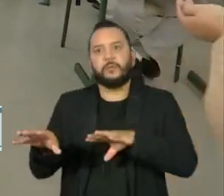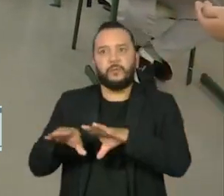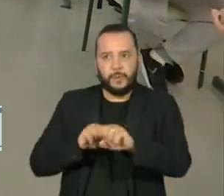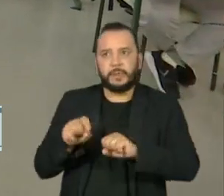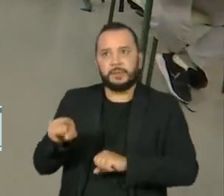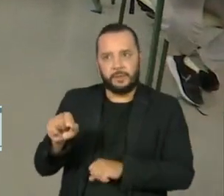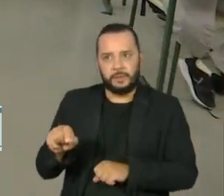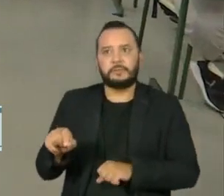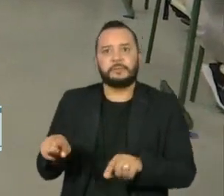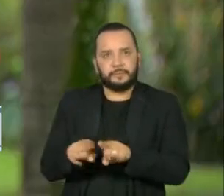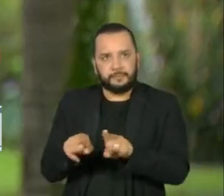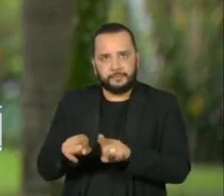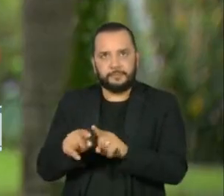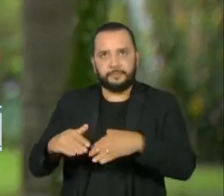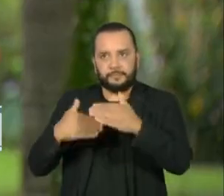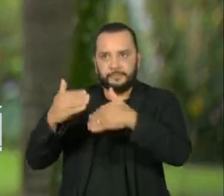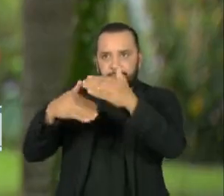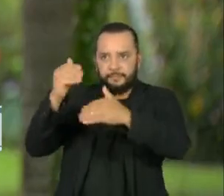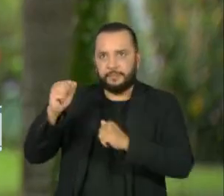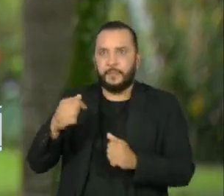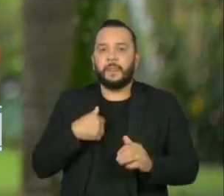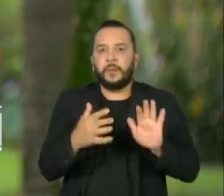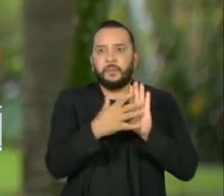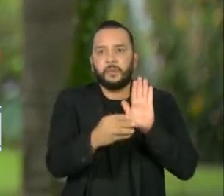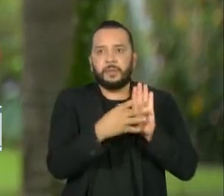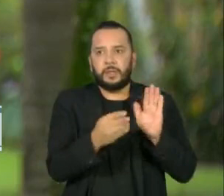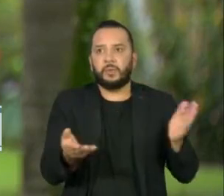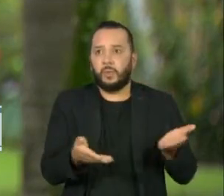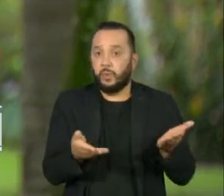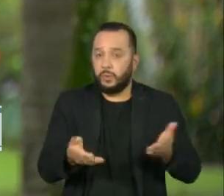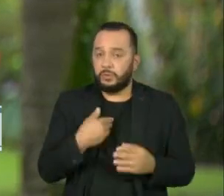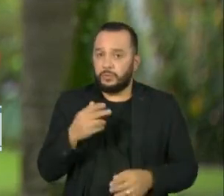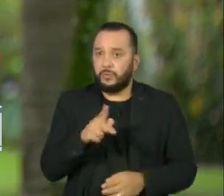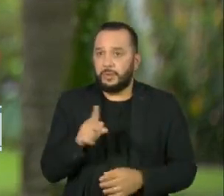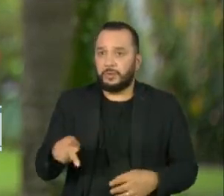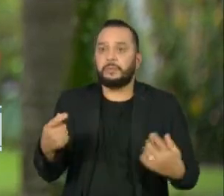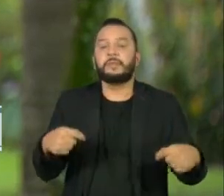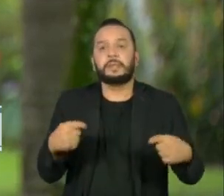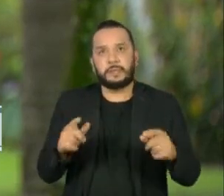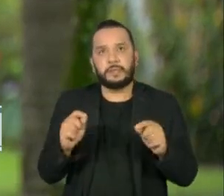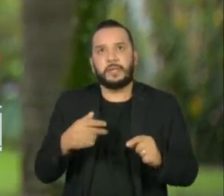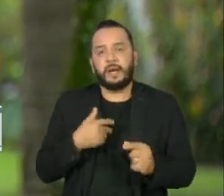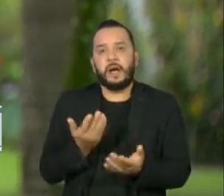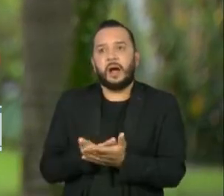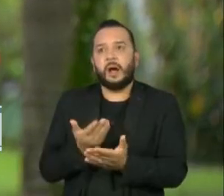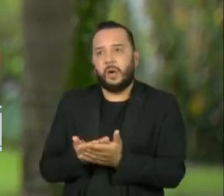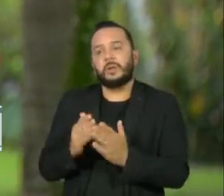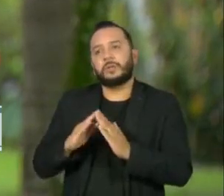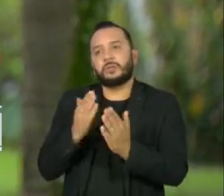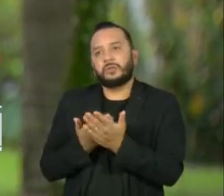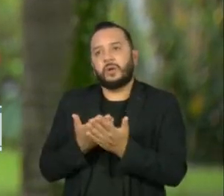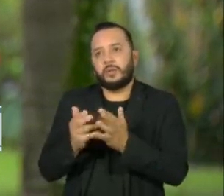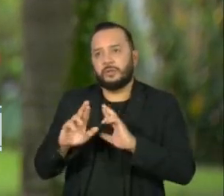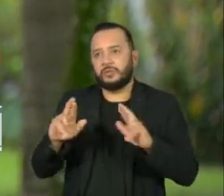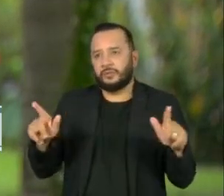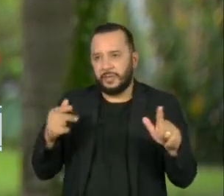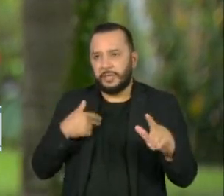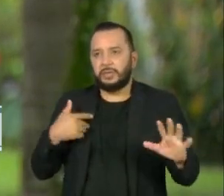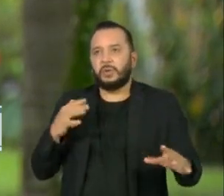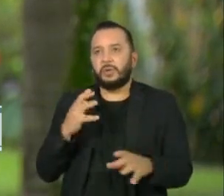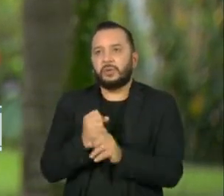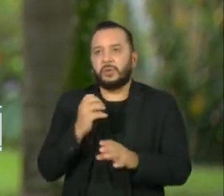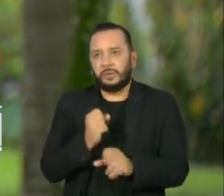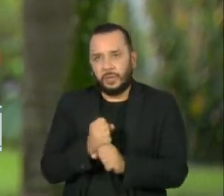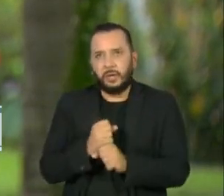momentos de desempenho. No modelo atual de carreira, boa parte dos professores precisa dar aulas em escolas diferentes para acumular horas